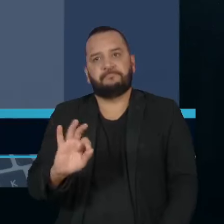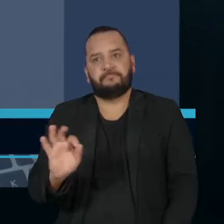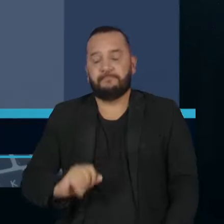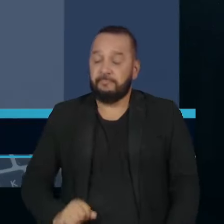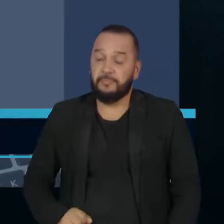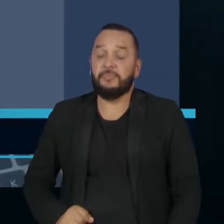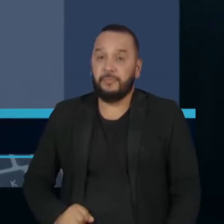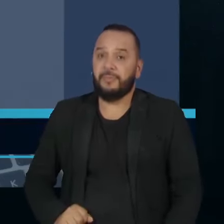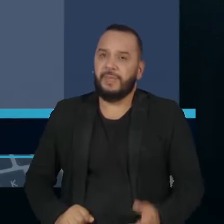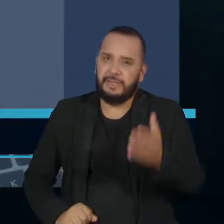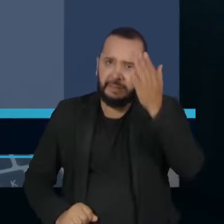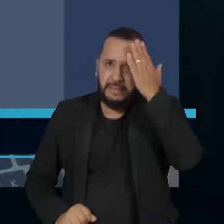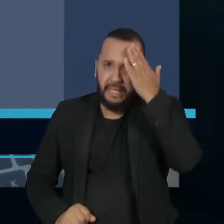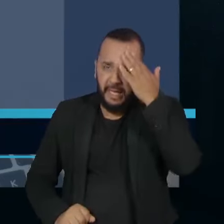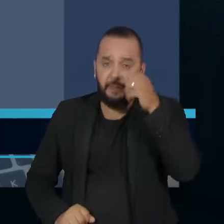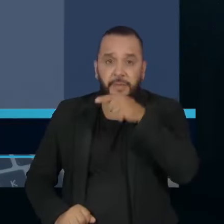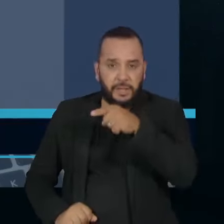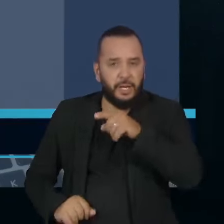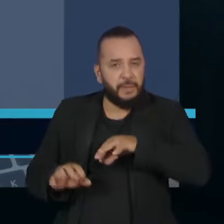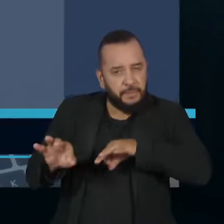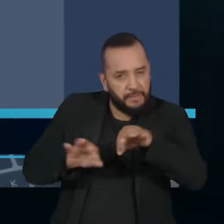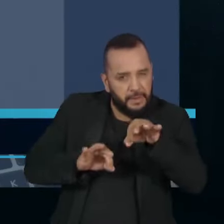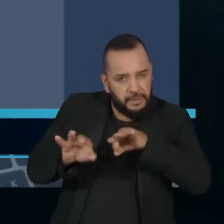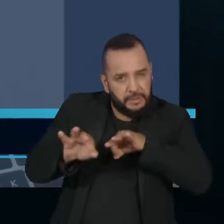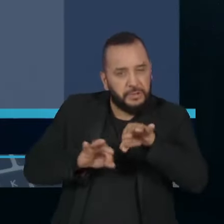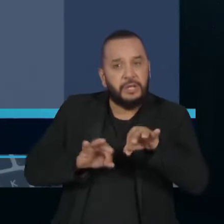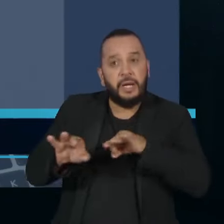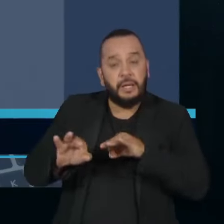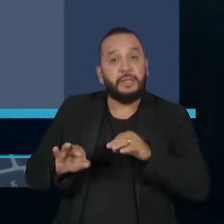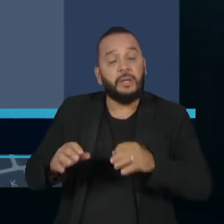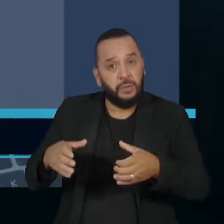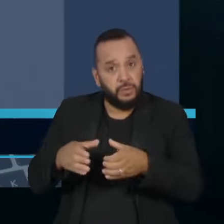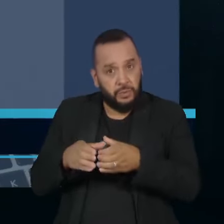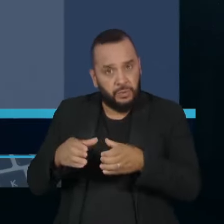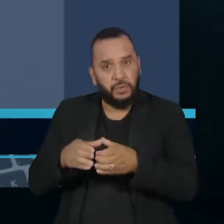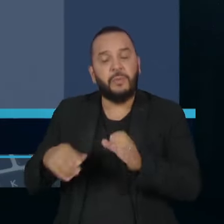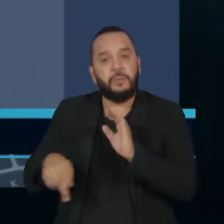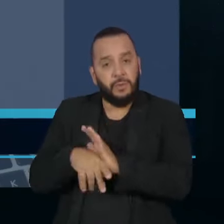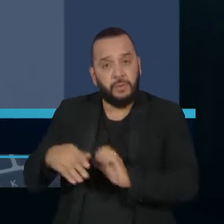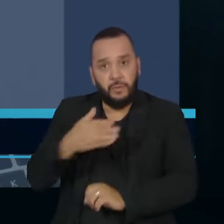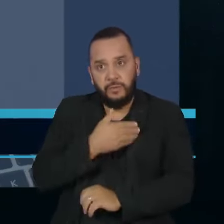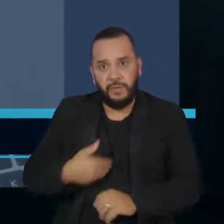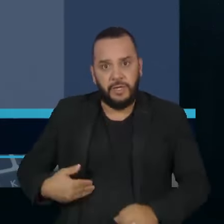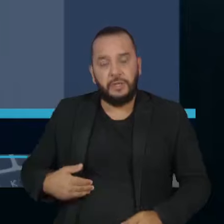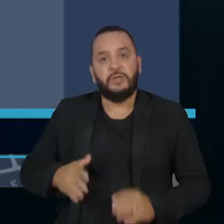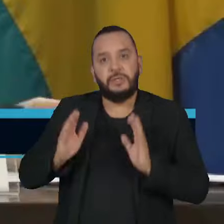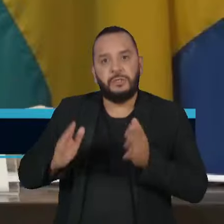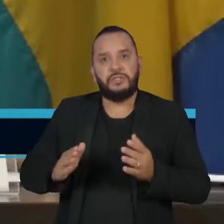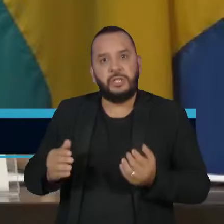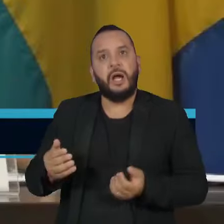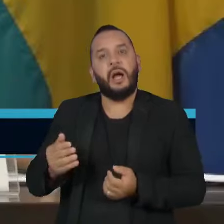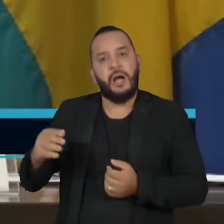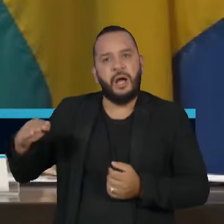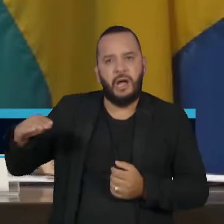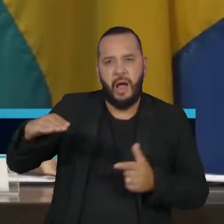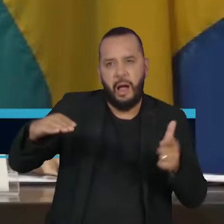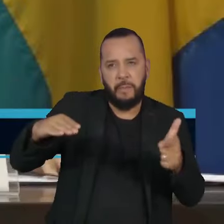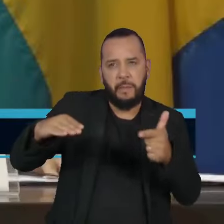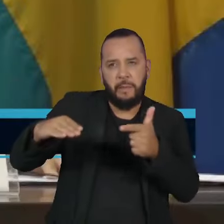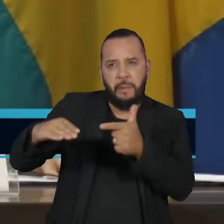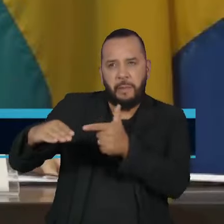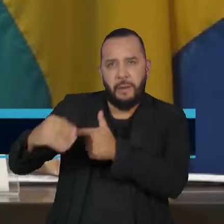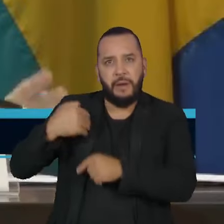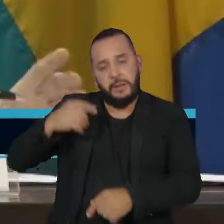concluiu que a operação foi planejada e realizada por agentes estatais para executar as pessoas e ordenou o